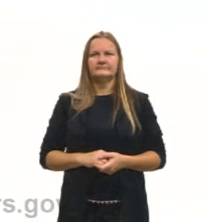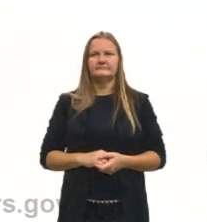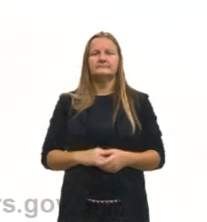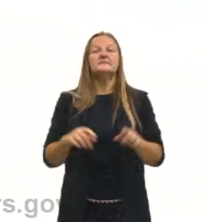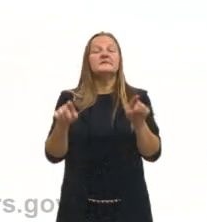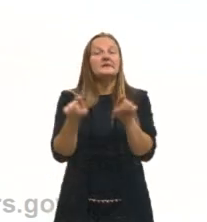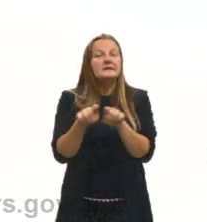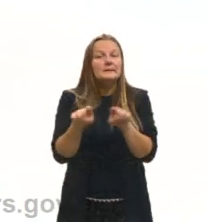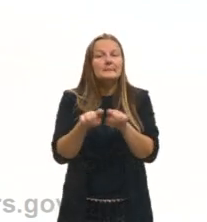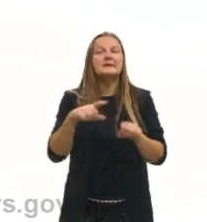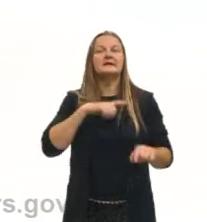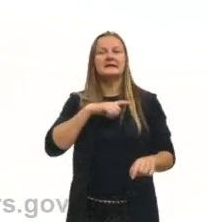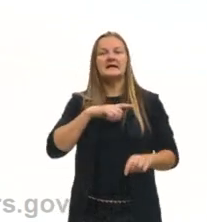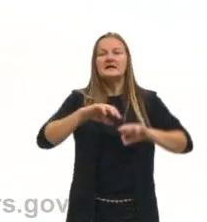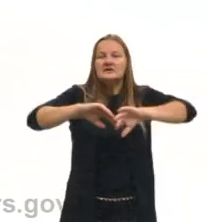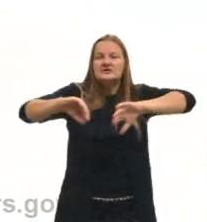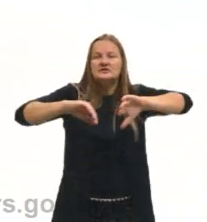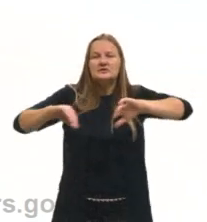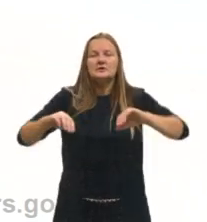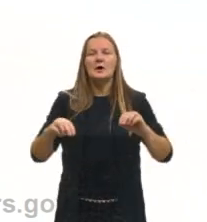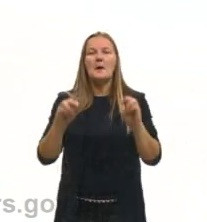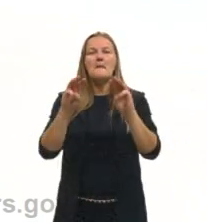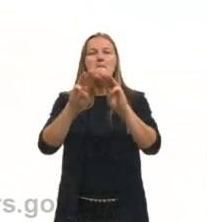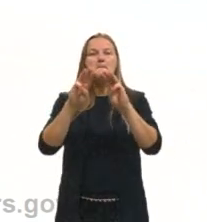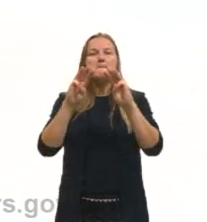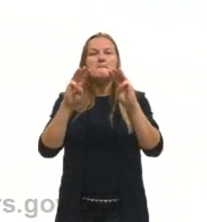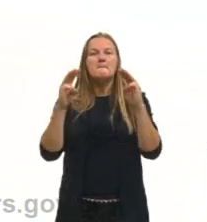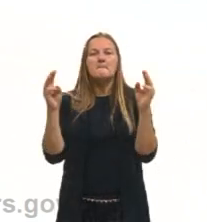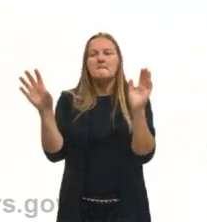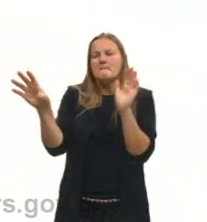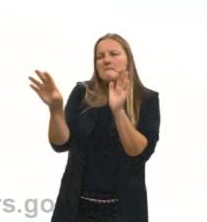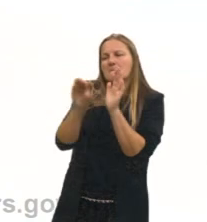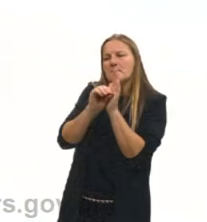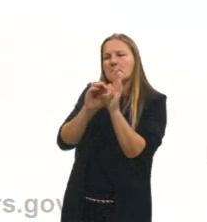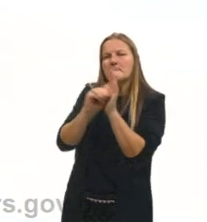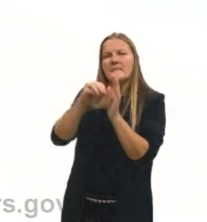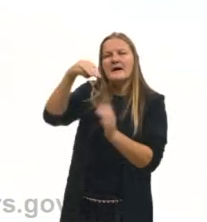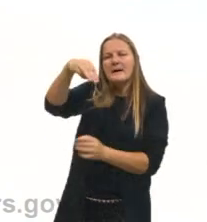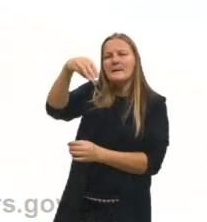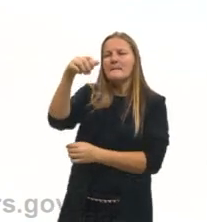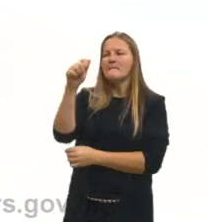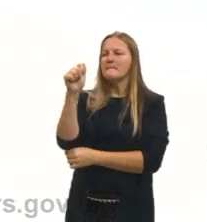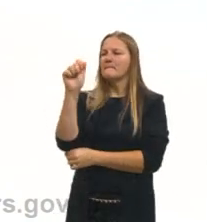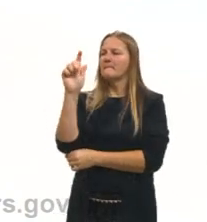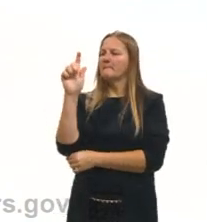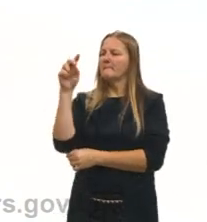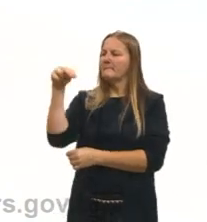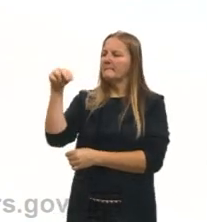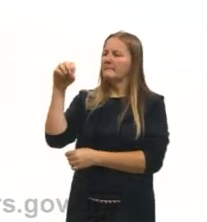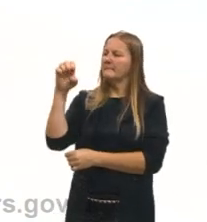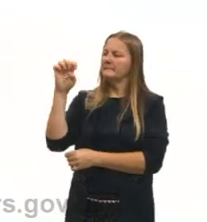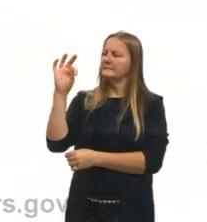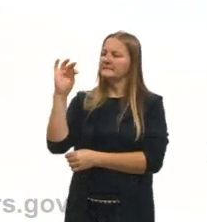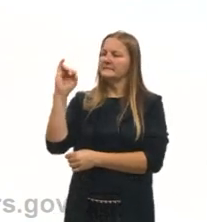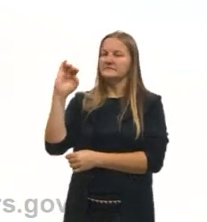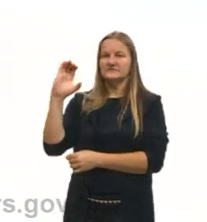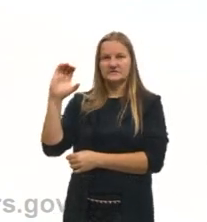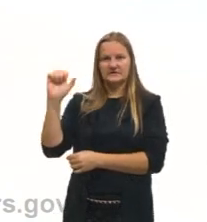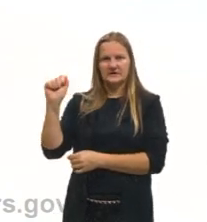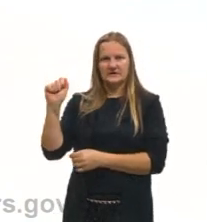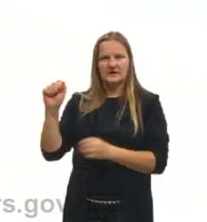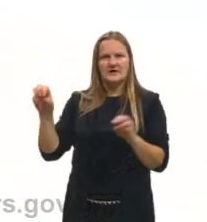Também temos a separação magnética. Quando nós temos uma mistura, por exemplo, aqui de areia com